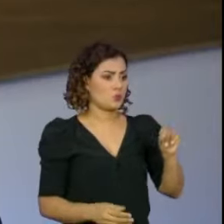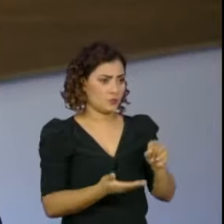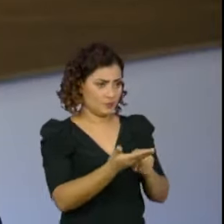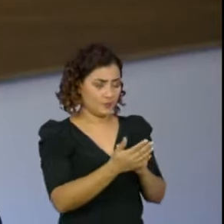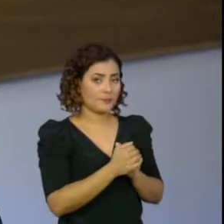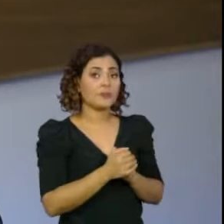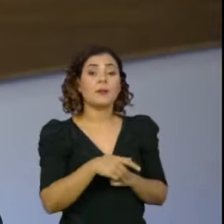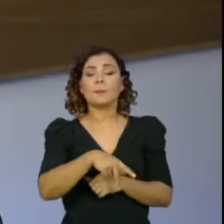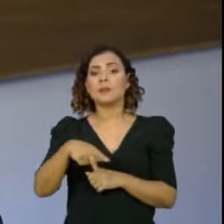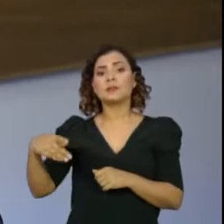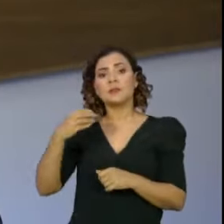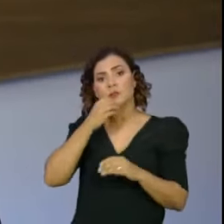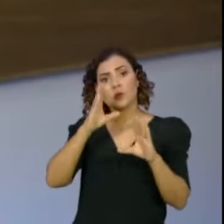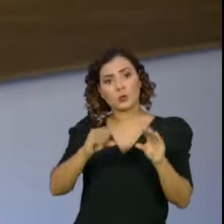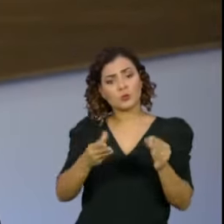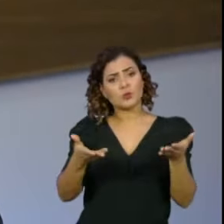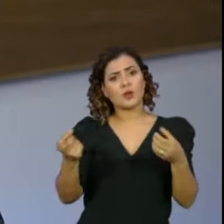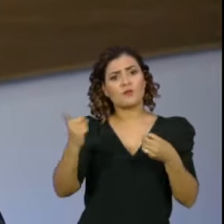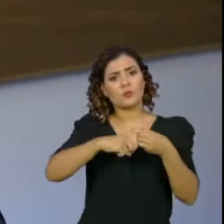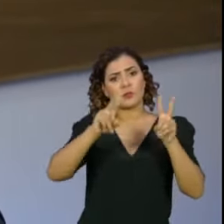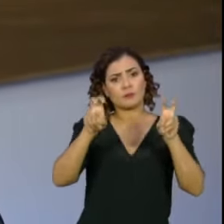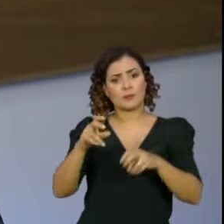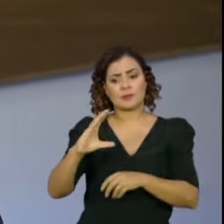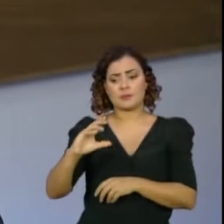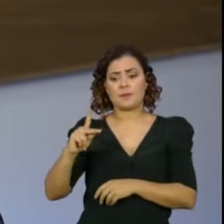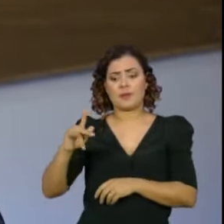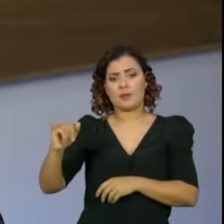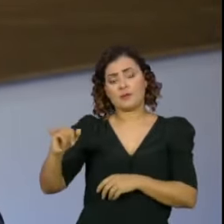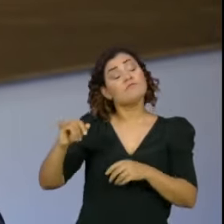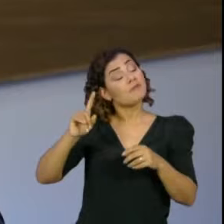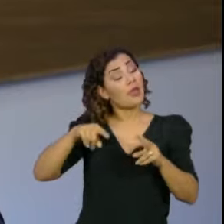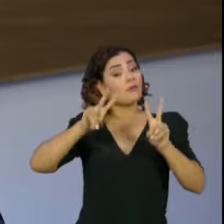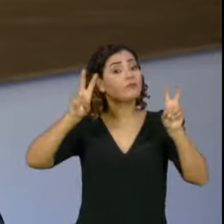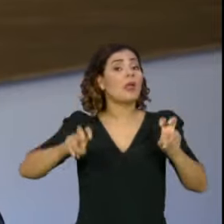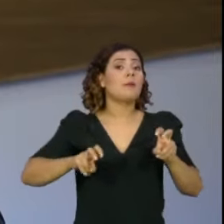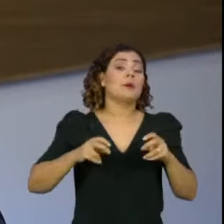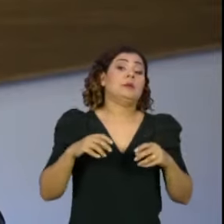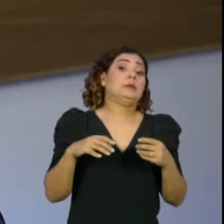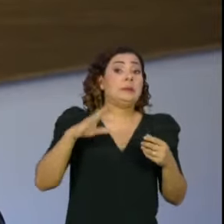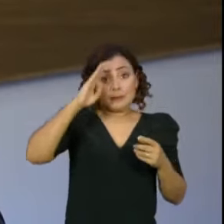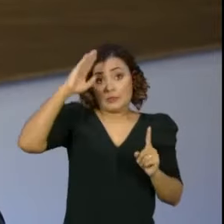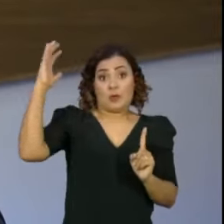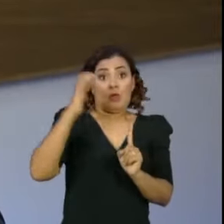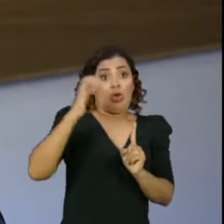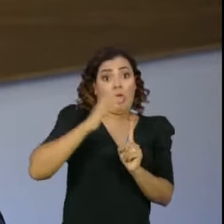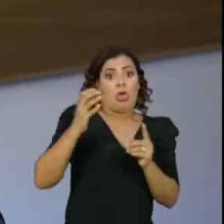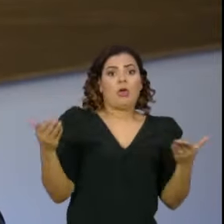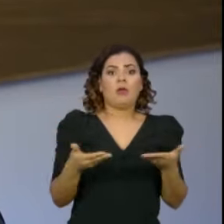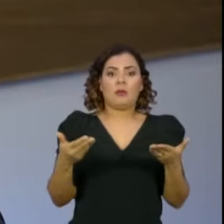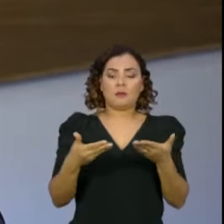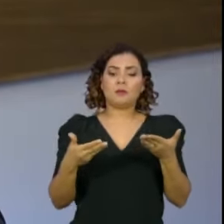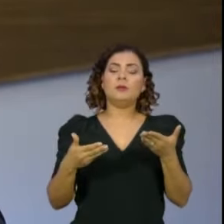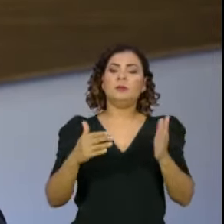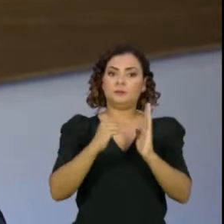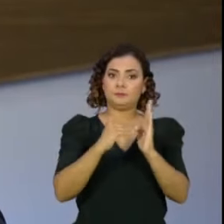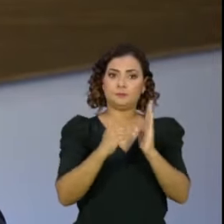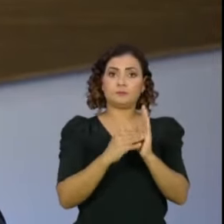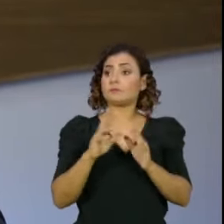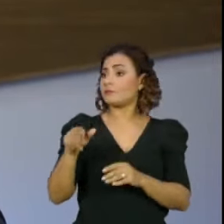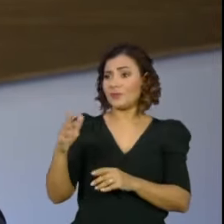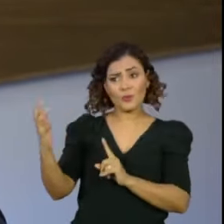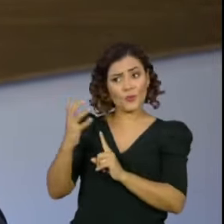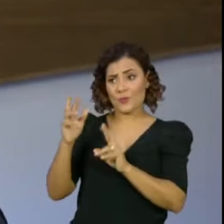Presidente, boa noite. Eu quero retomar o tema da CPI, que me parece ser o maior foco de pressão sobre o senhor nesse momento no Senado. Não é.